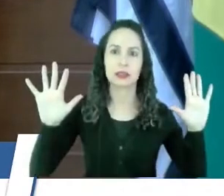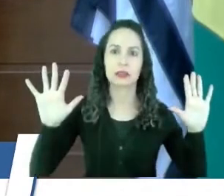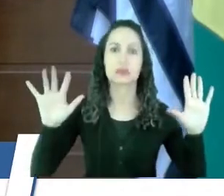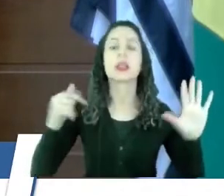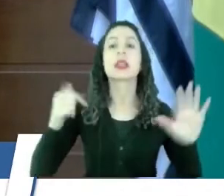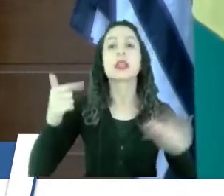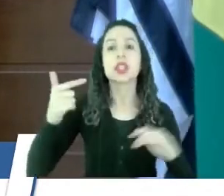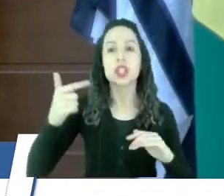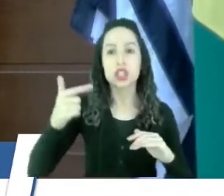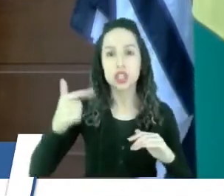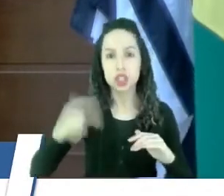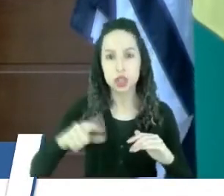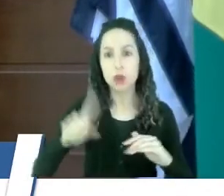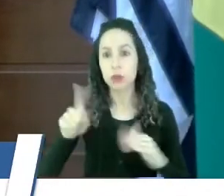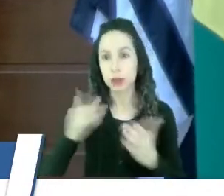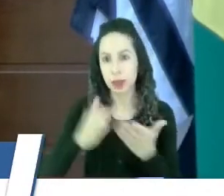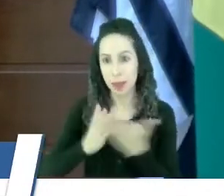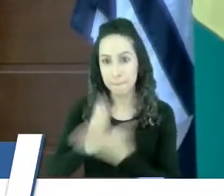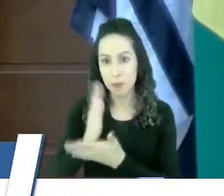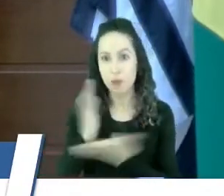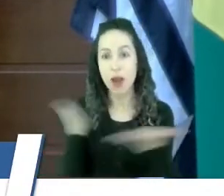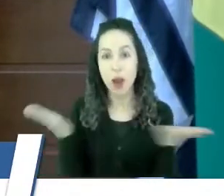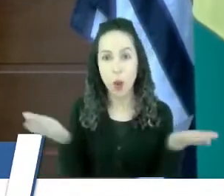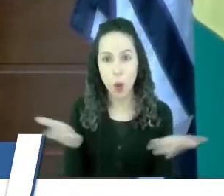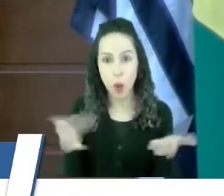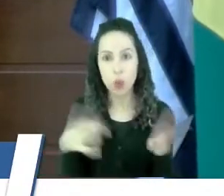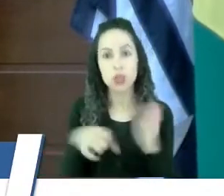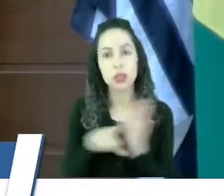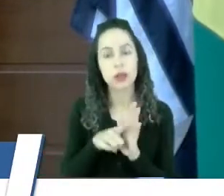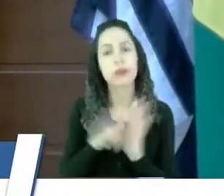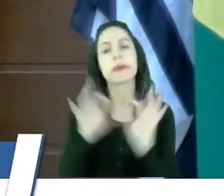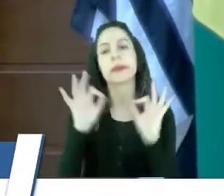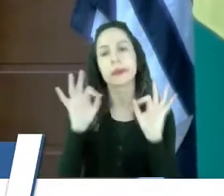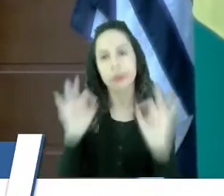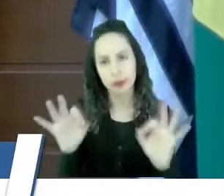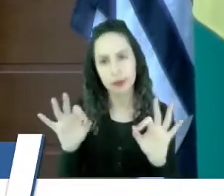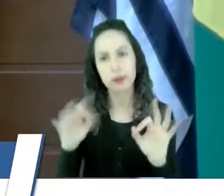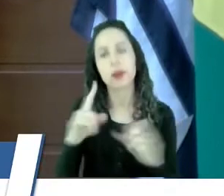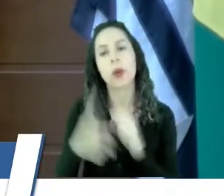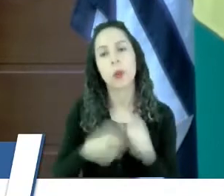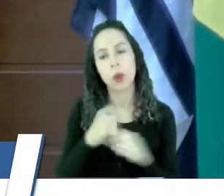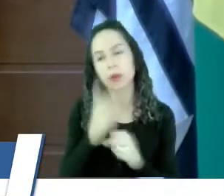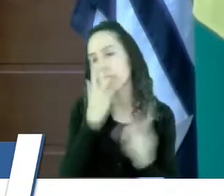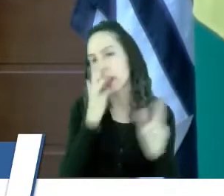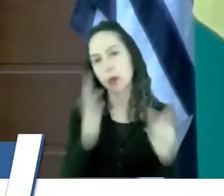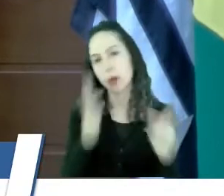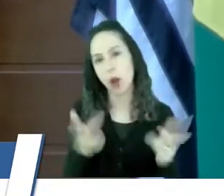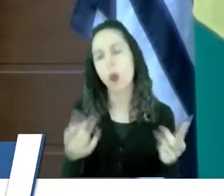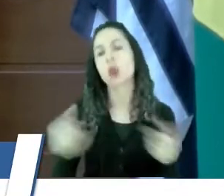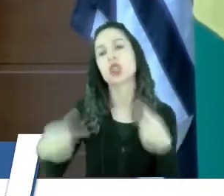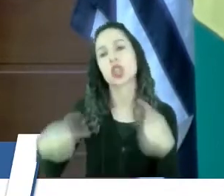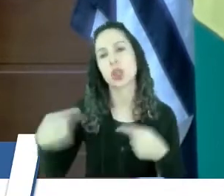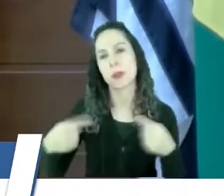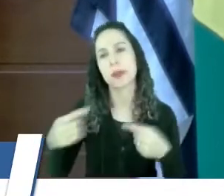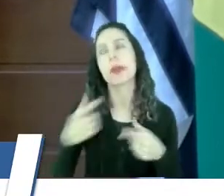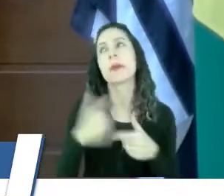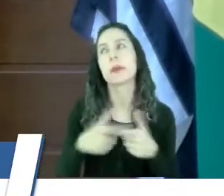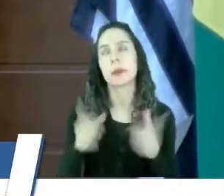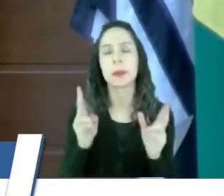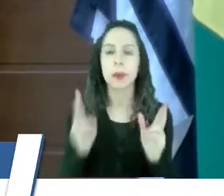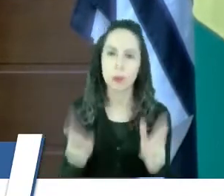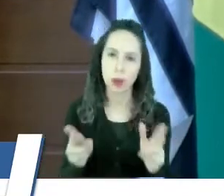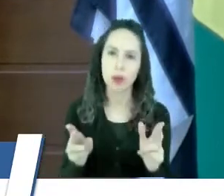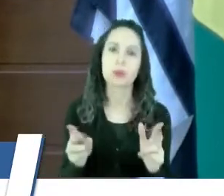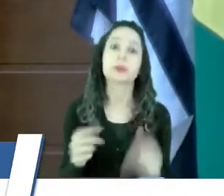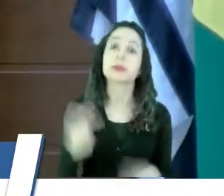caso os senhores aprovem ela hoje, com certeza o ano que vem nós vamos estar aqui da mesma forma, discutindo o mesmo problema, e ainda tem